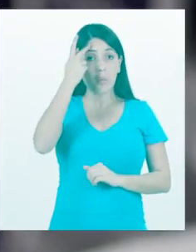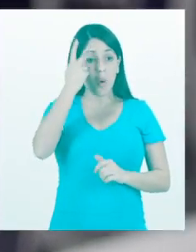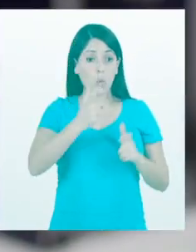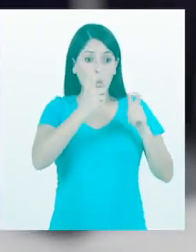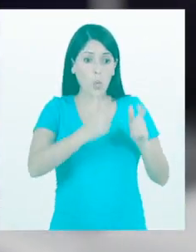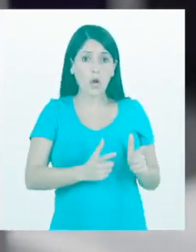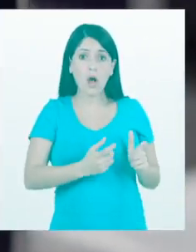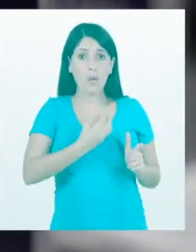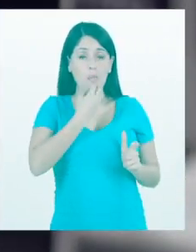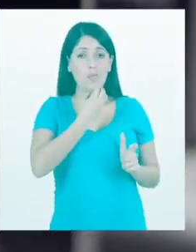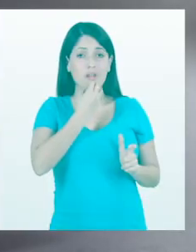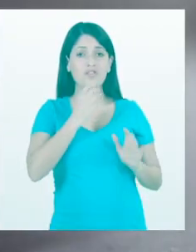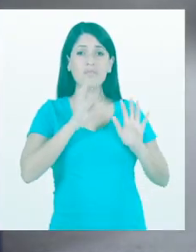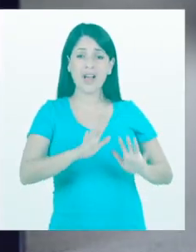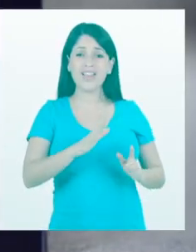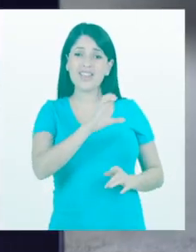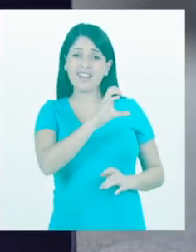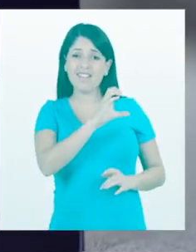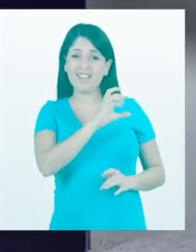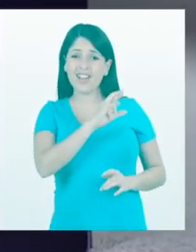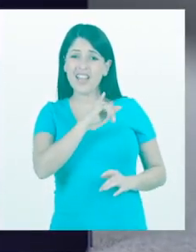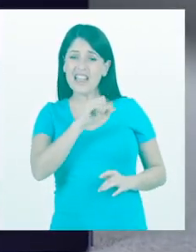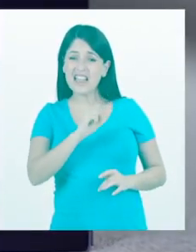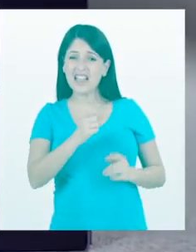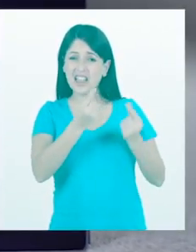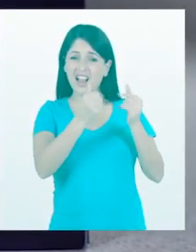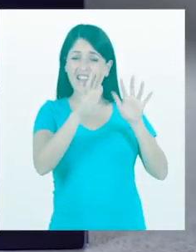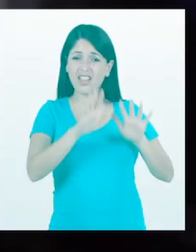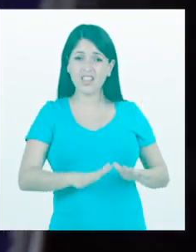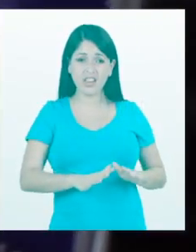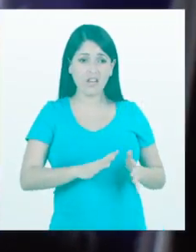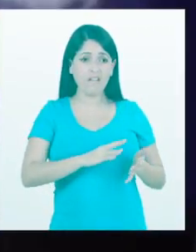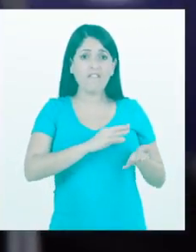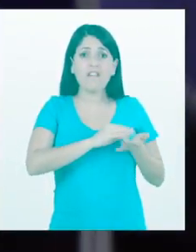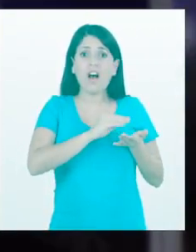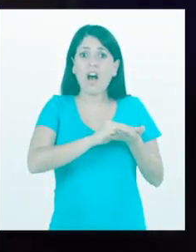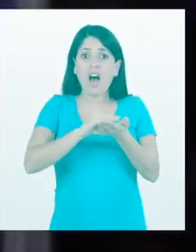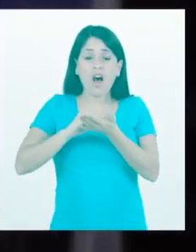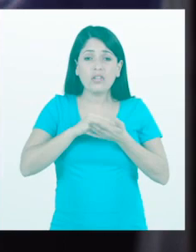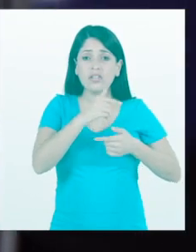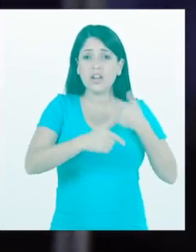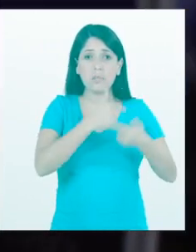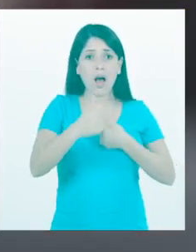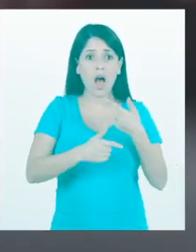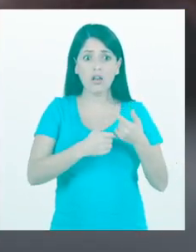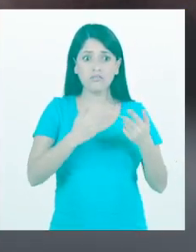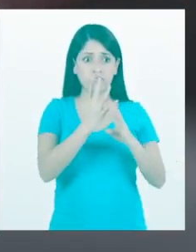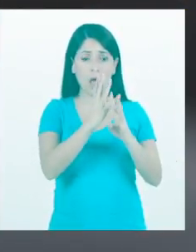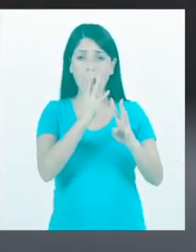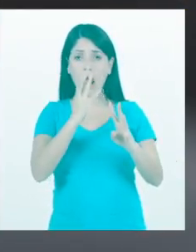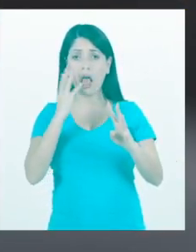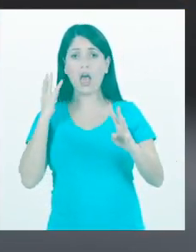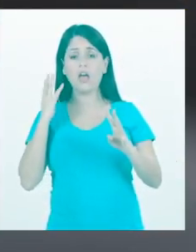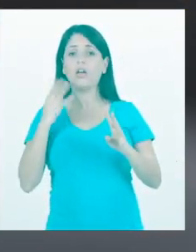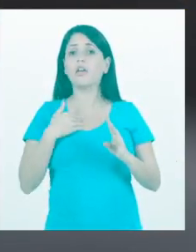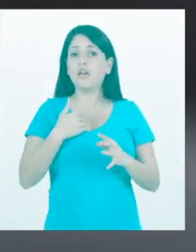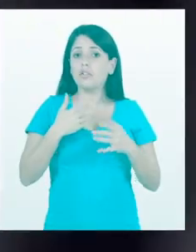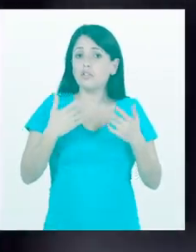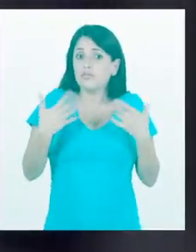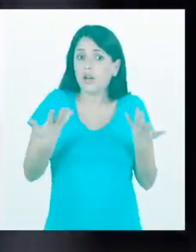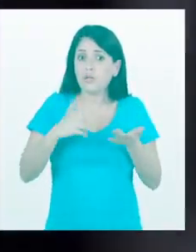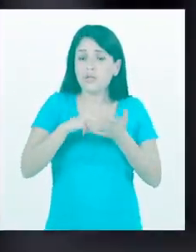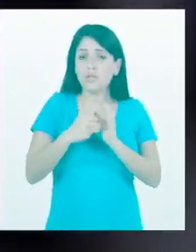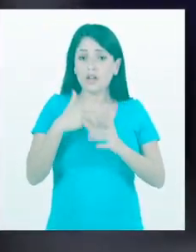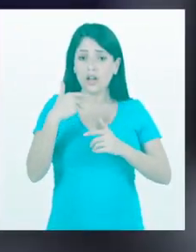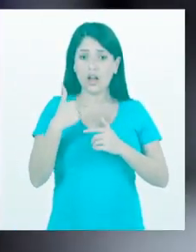Paulo é a terra das oportunidades. Mas com a crise, está faltando emprego e sobrando filas. O desemprego gera mais desemprego. Para